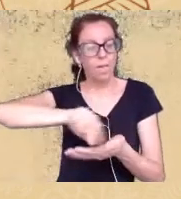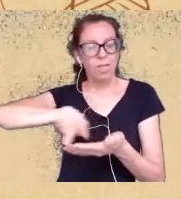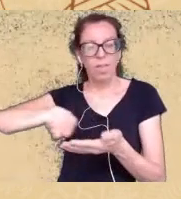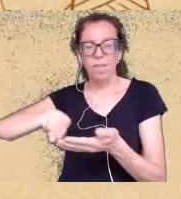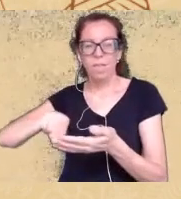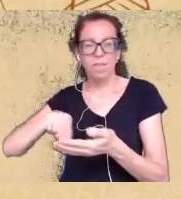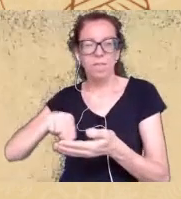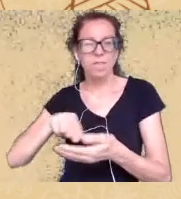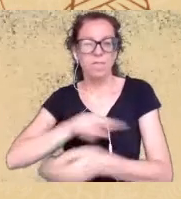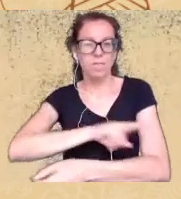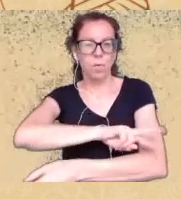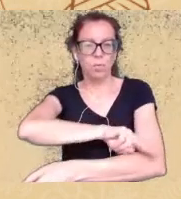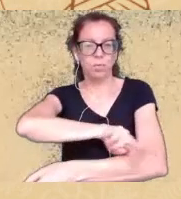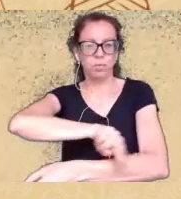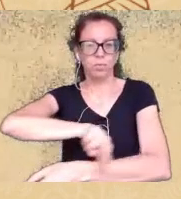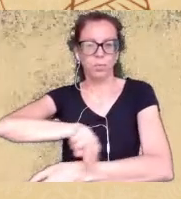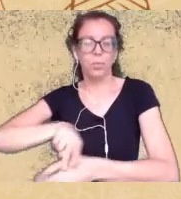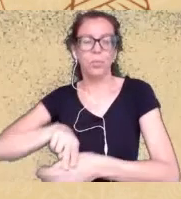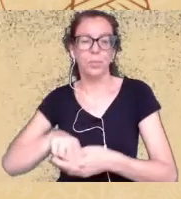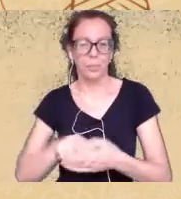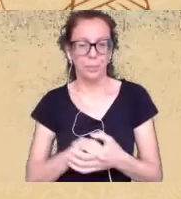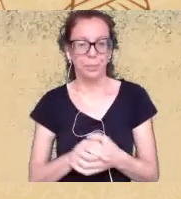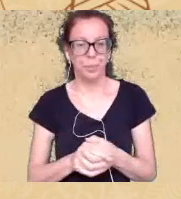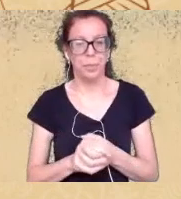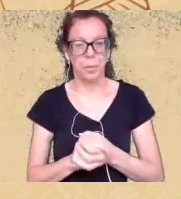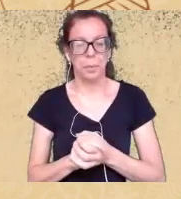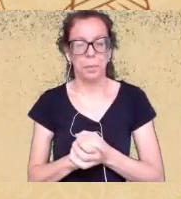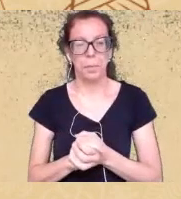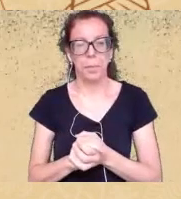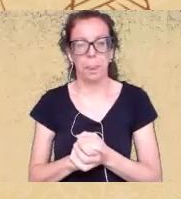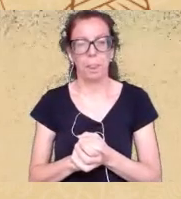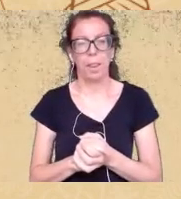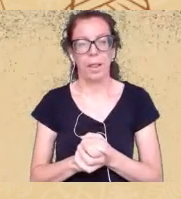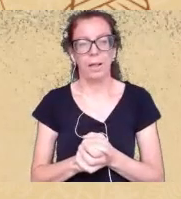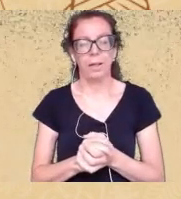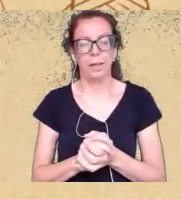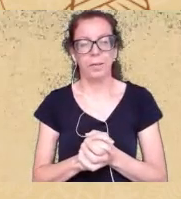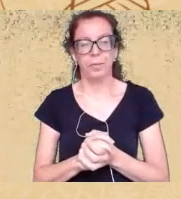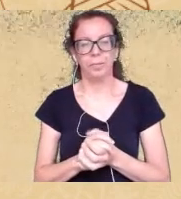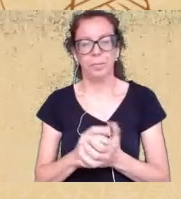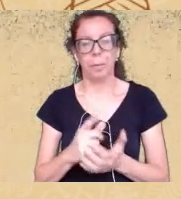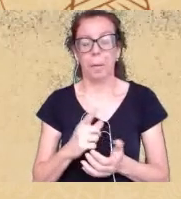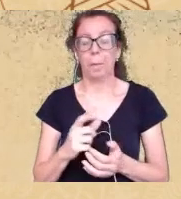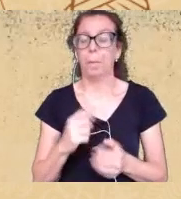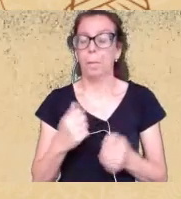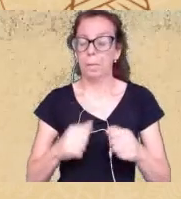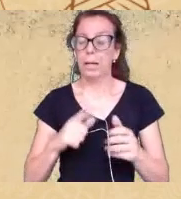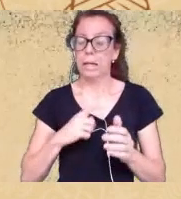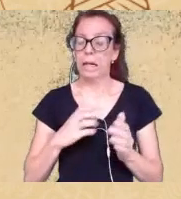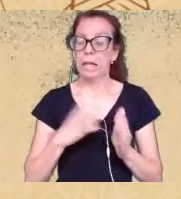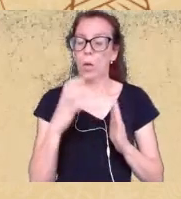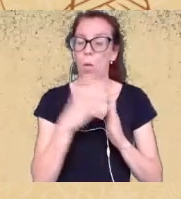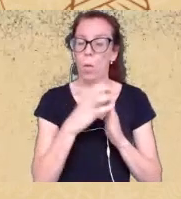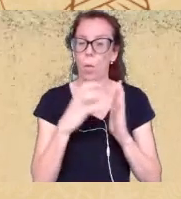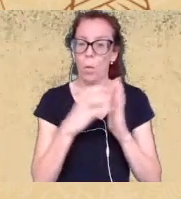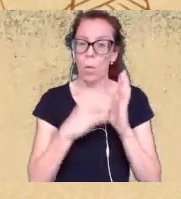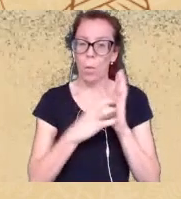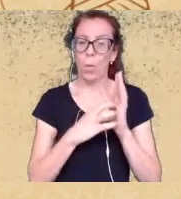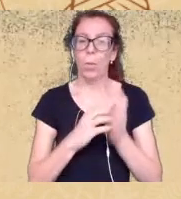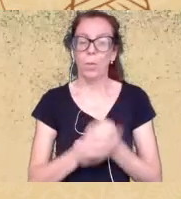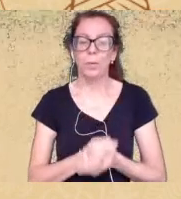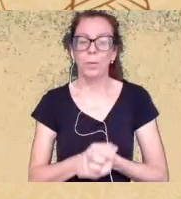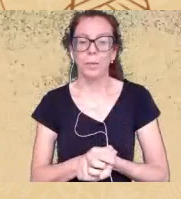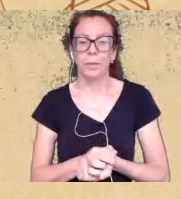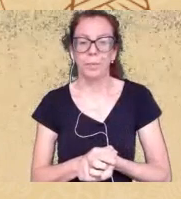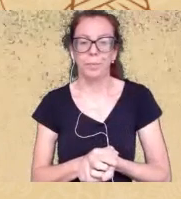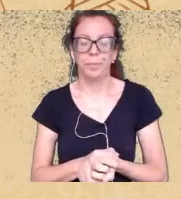da exclusão o quilombo do quilombo então tem que ter um currículo látis poderoso porque senão eu estou perdida mas o que eu